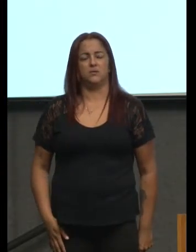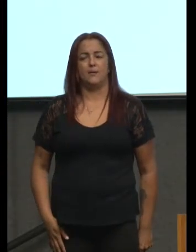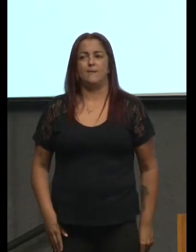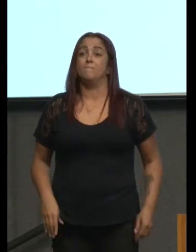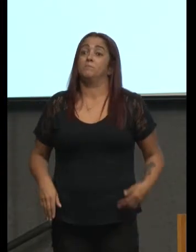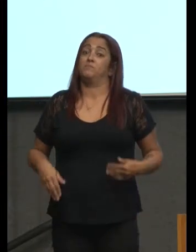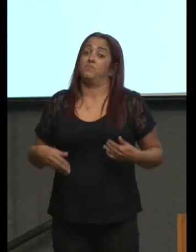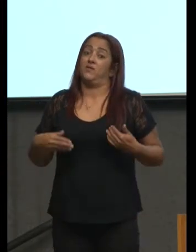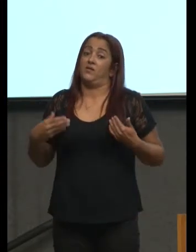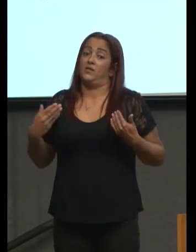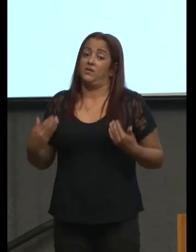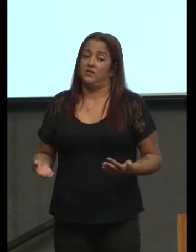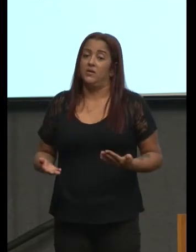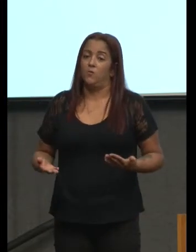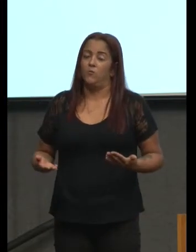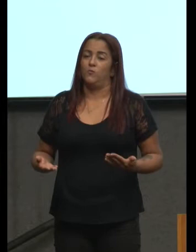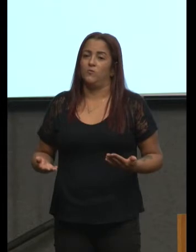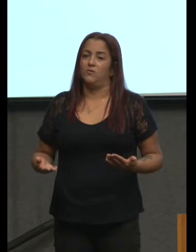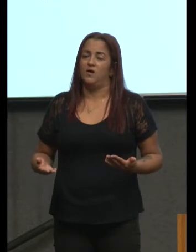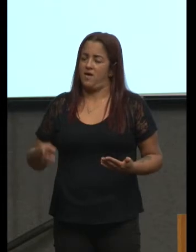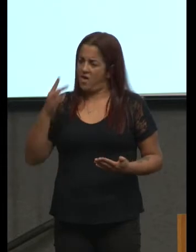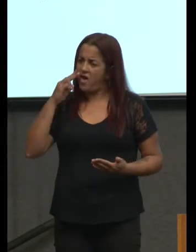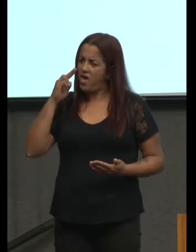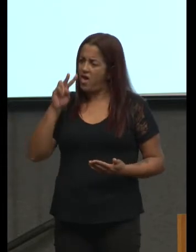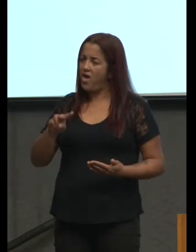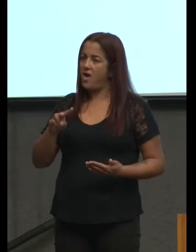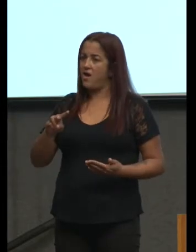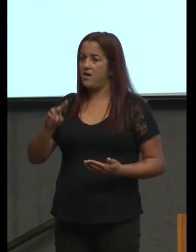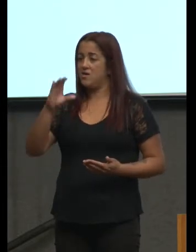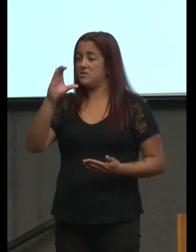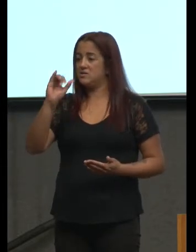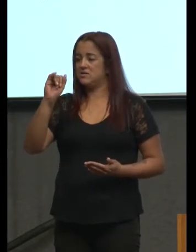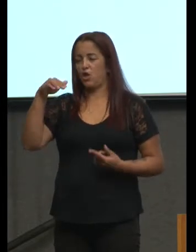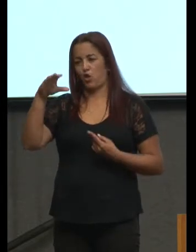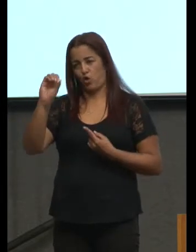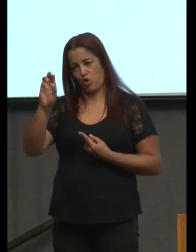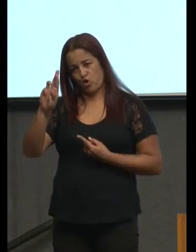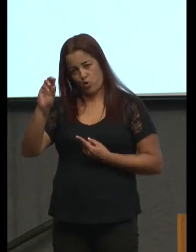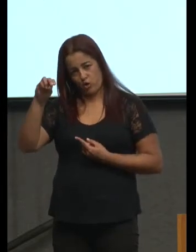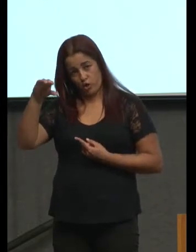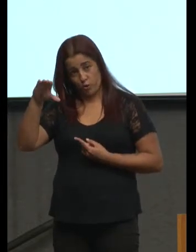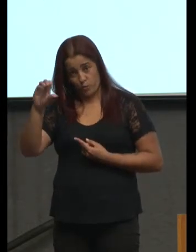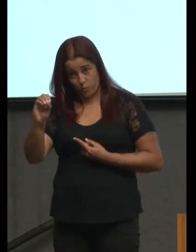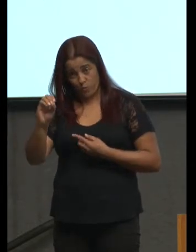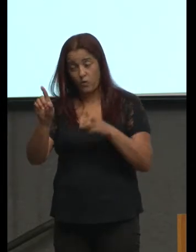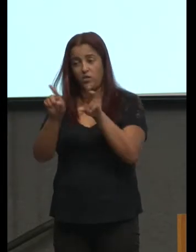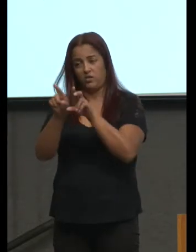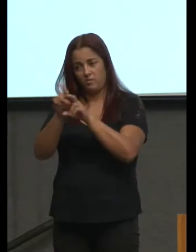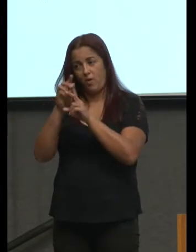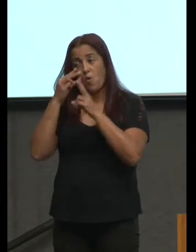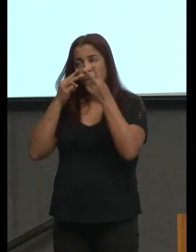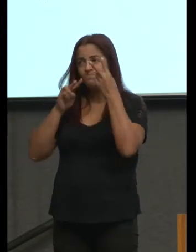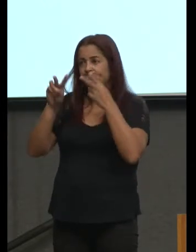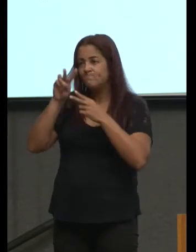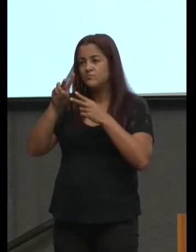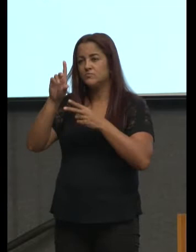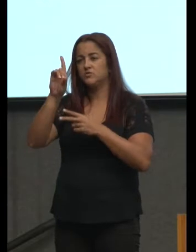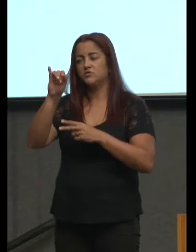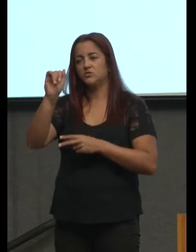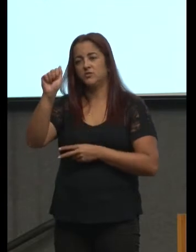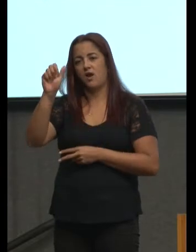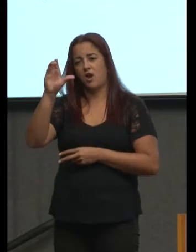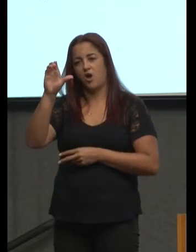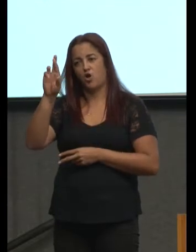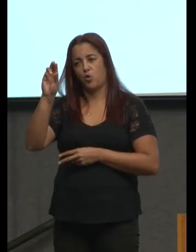isso que é olhar sincrônico e diacrônico ao mesmo tempo isso é você comparar qualidades